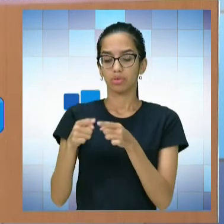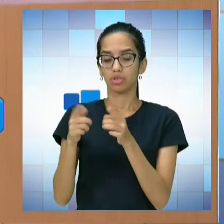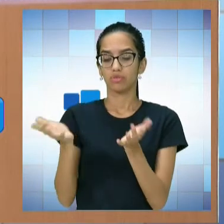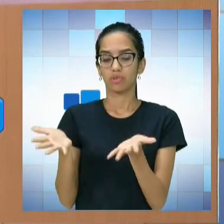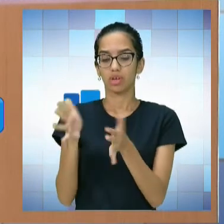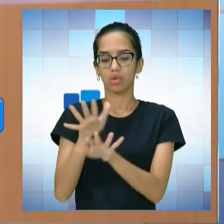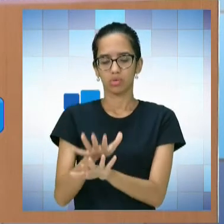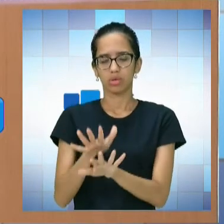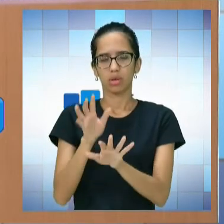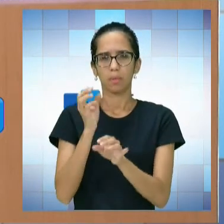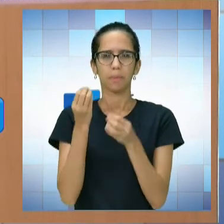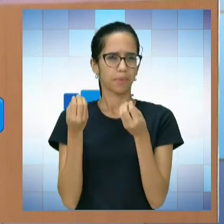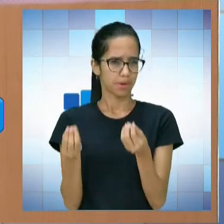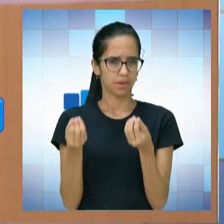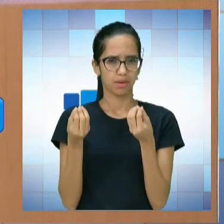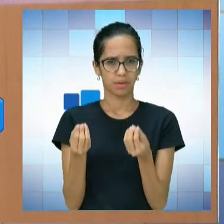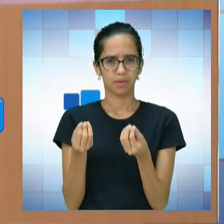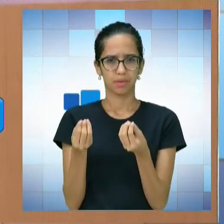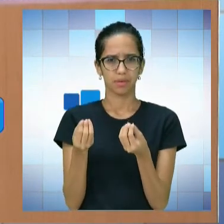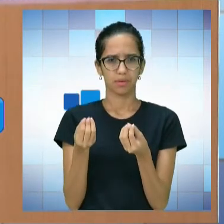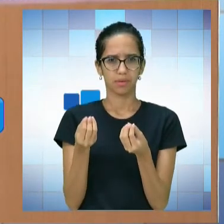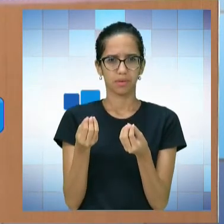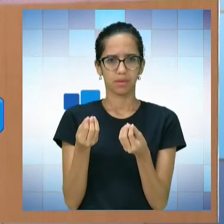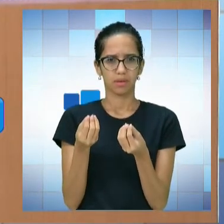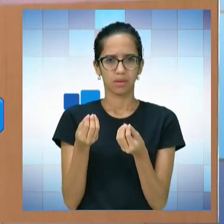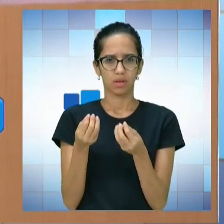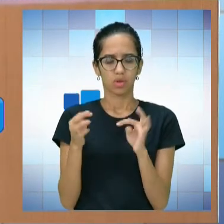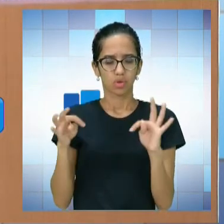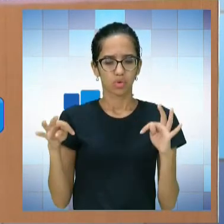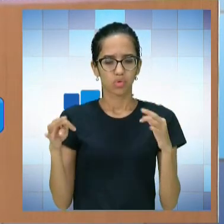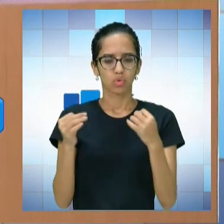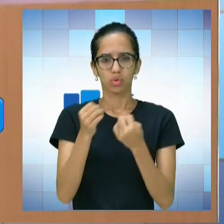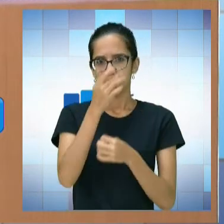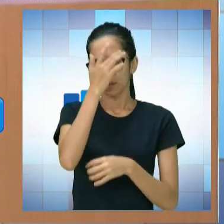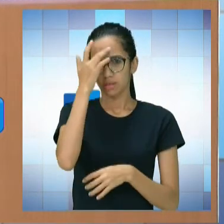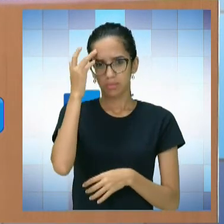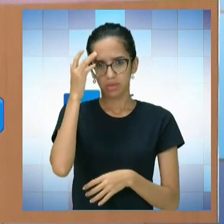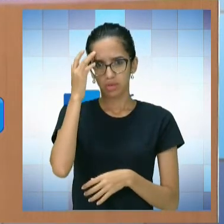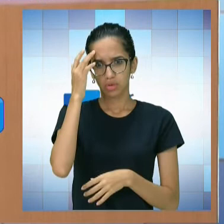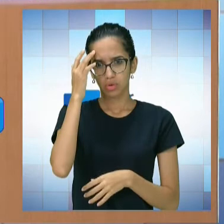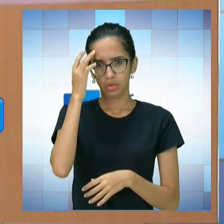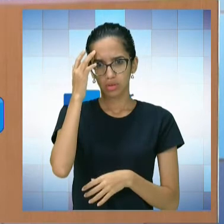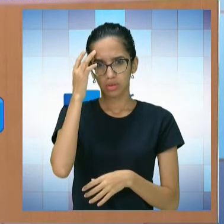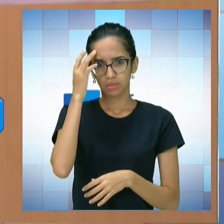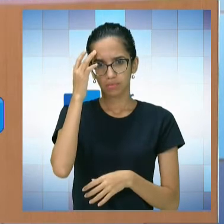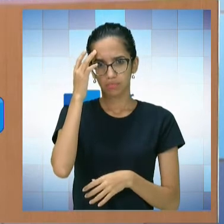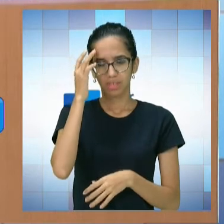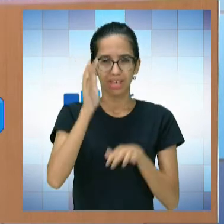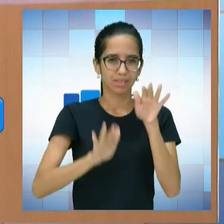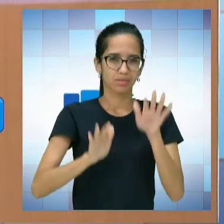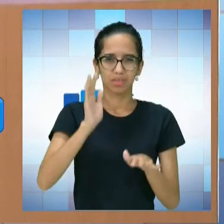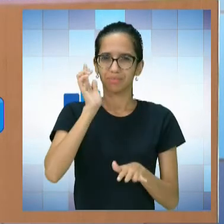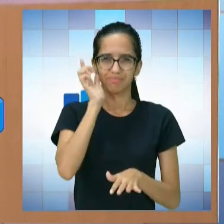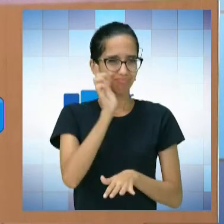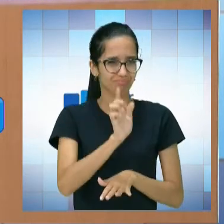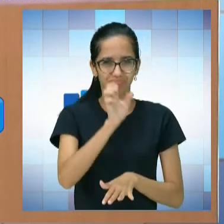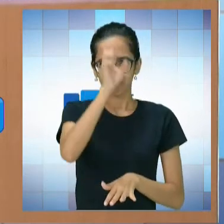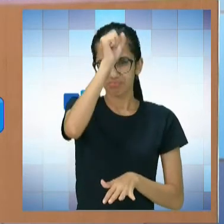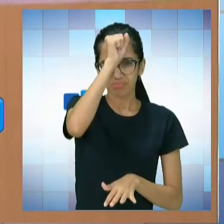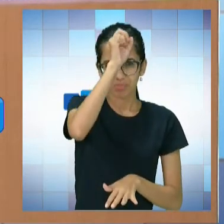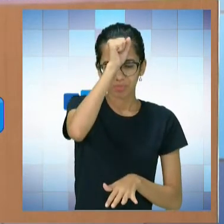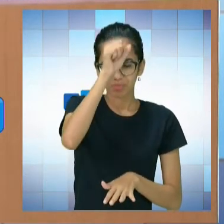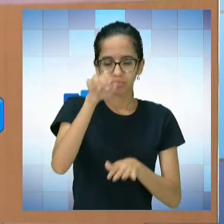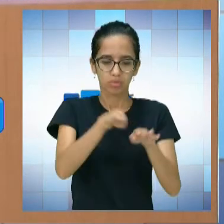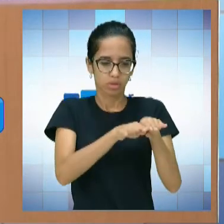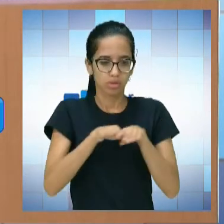ele trabalha na perspectiva do desenho universal, que é a inclusão das pessoas que estão à margem do processo. Então, ele achou